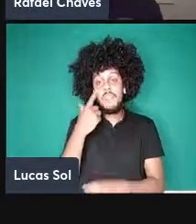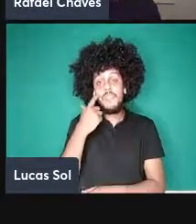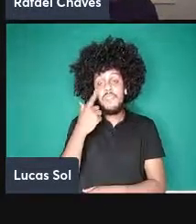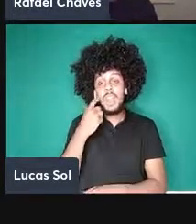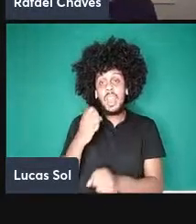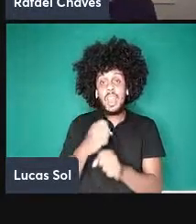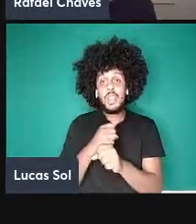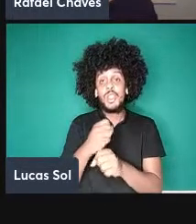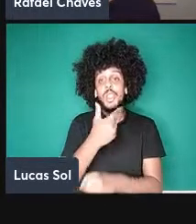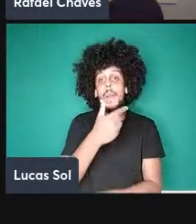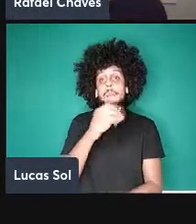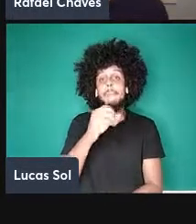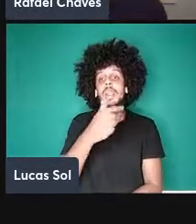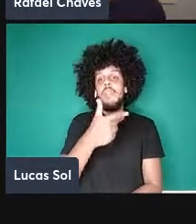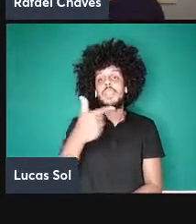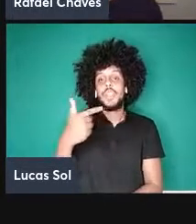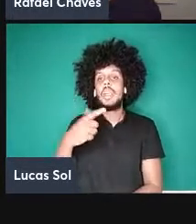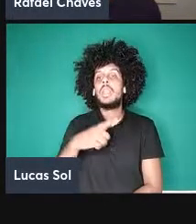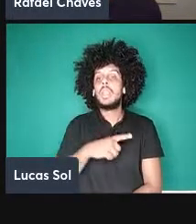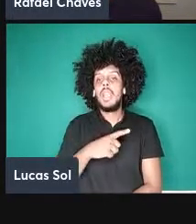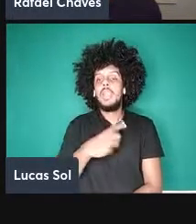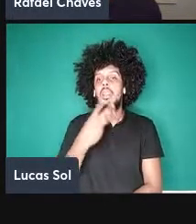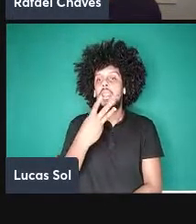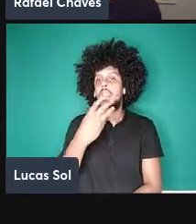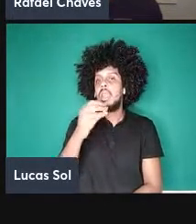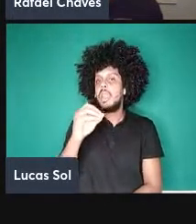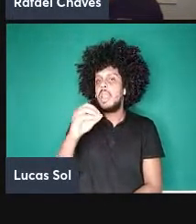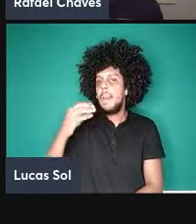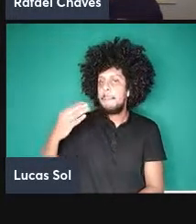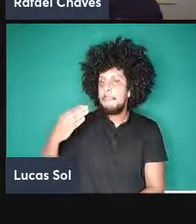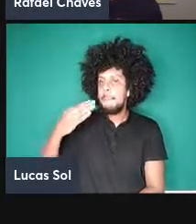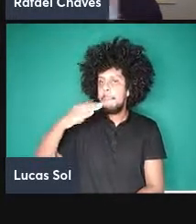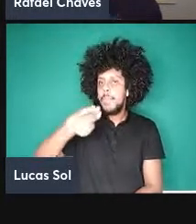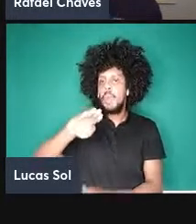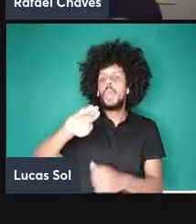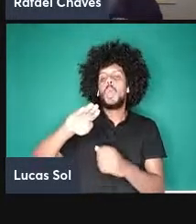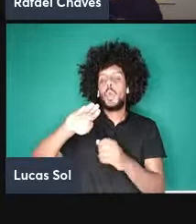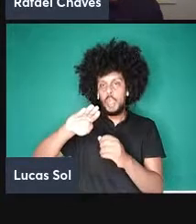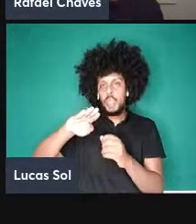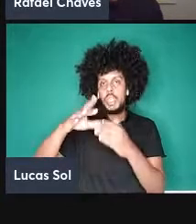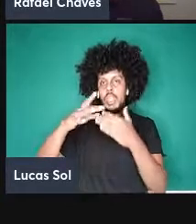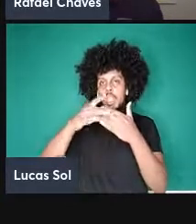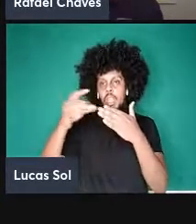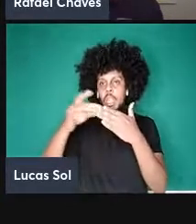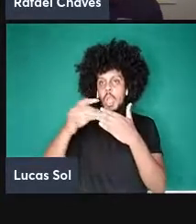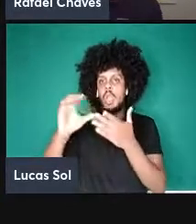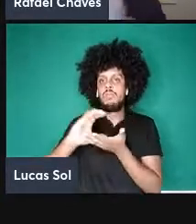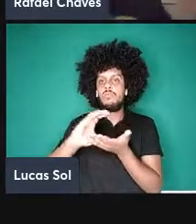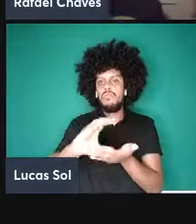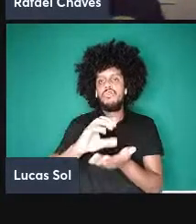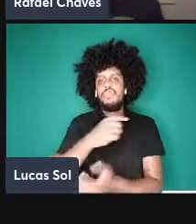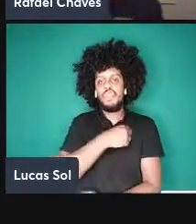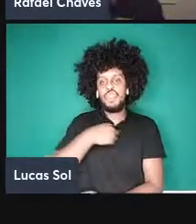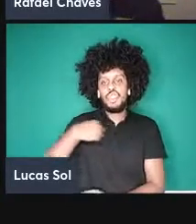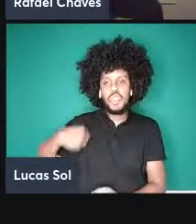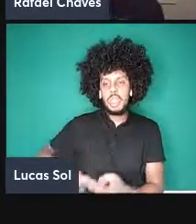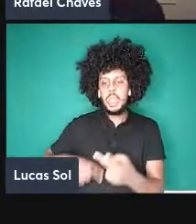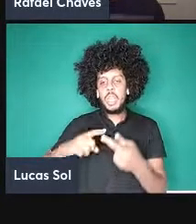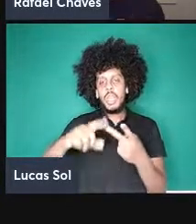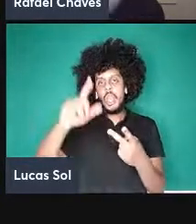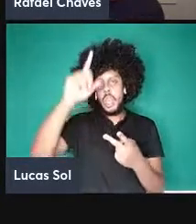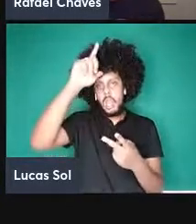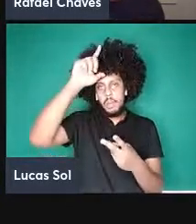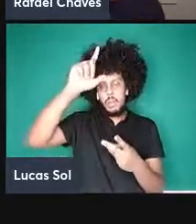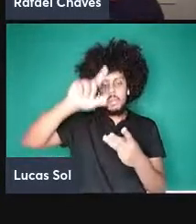estimado em 30 bilhões de dólares investidos então por exemplo a China com 10 bilhões Alemanha Espanha